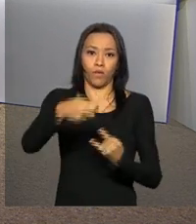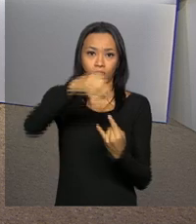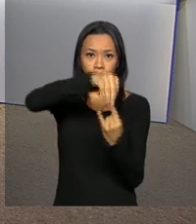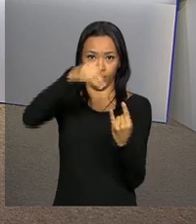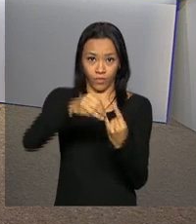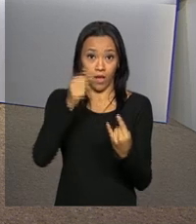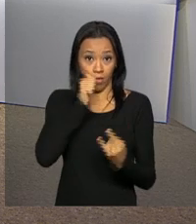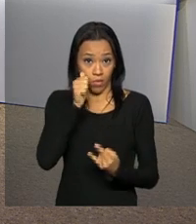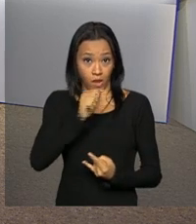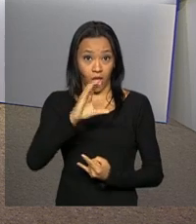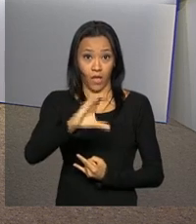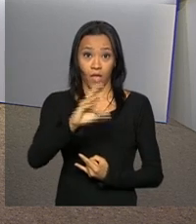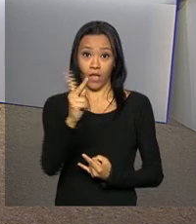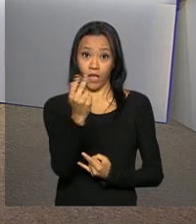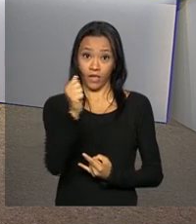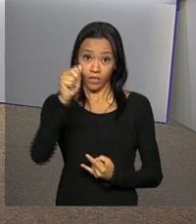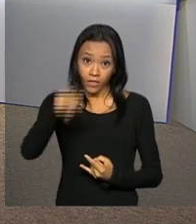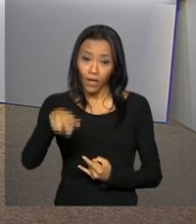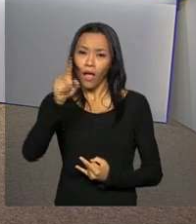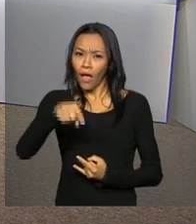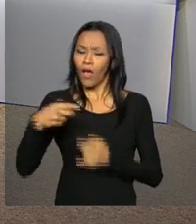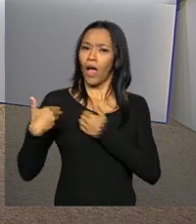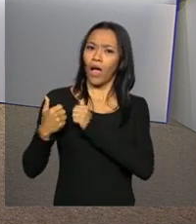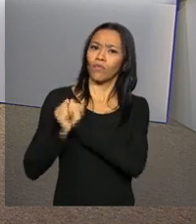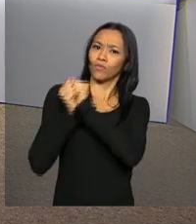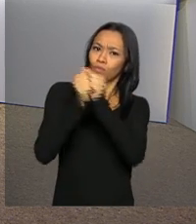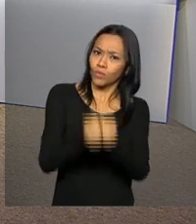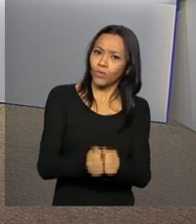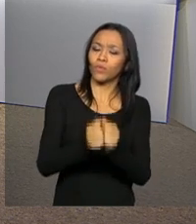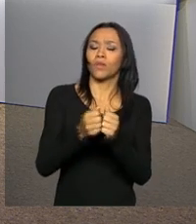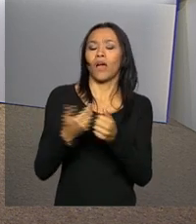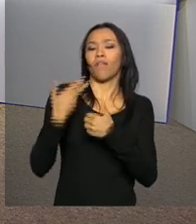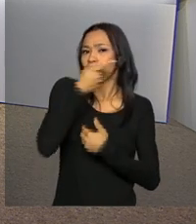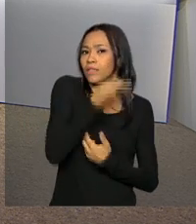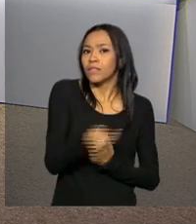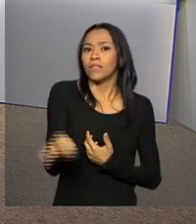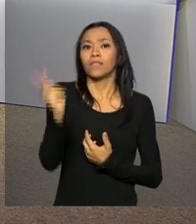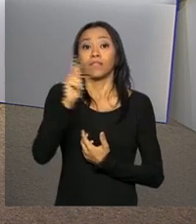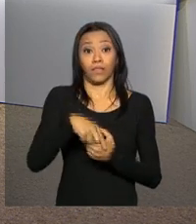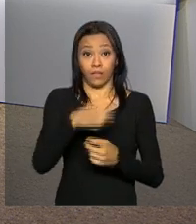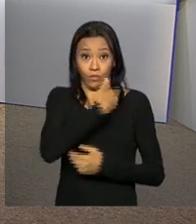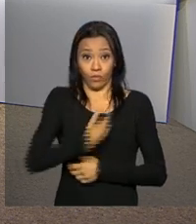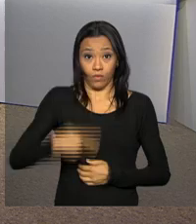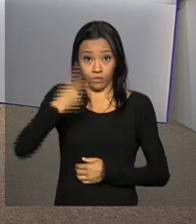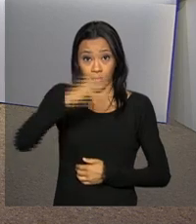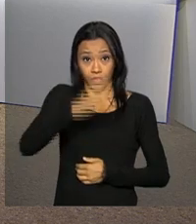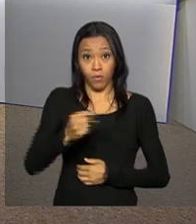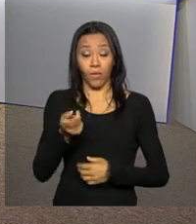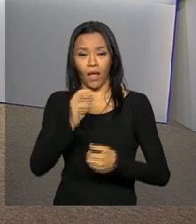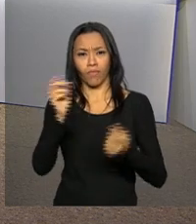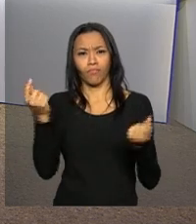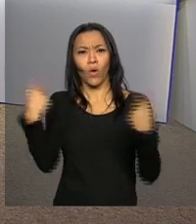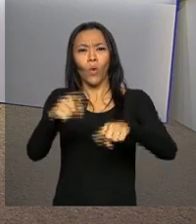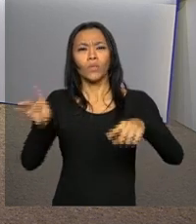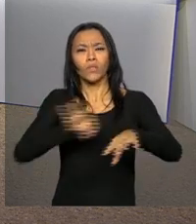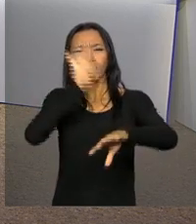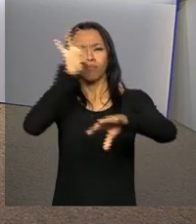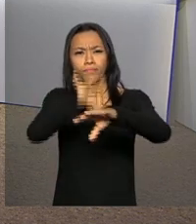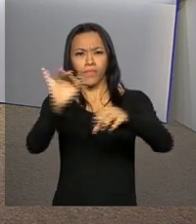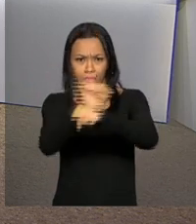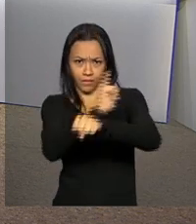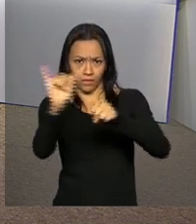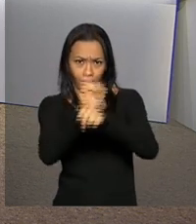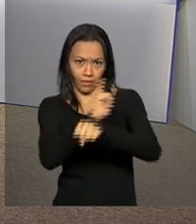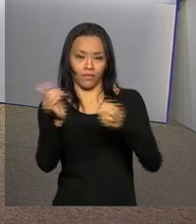país a convite do governo brasileiro para acompanhar as ações integradas de combate ao mosquito Aedes aegypti. A repórter Carolina